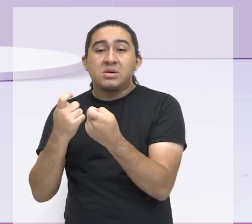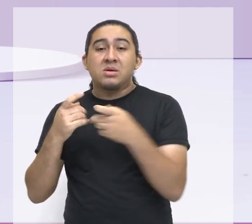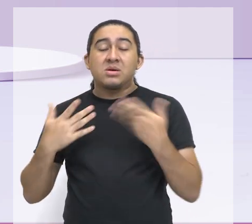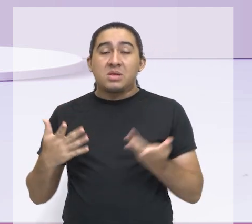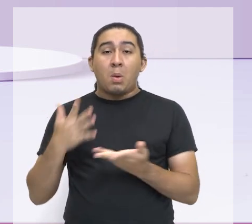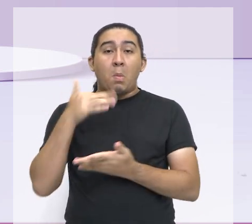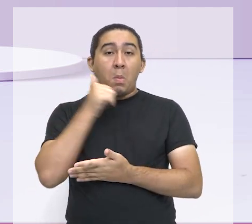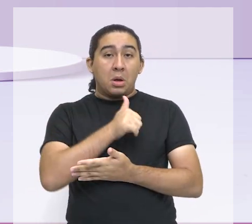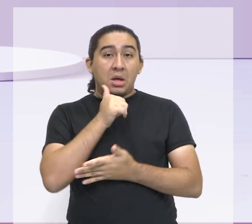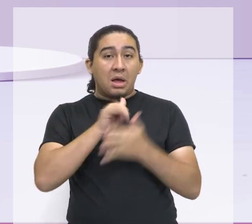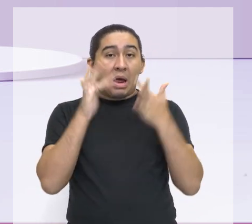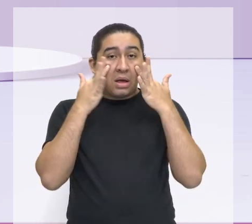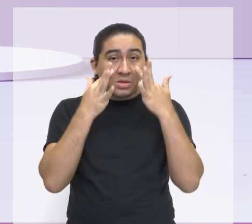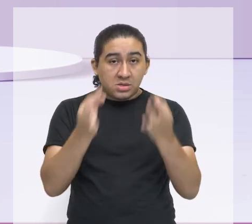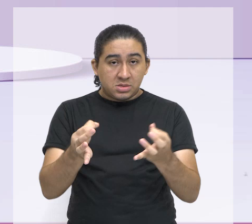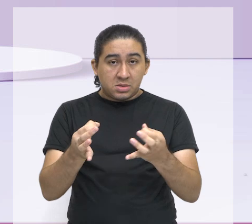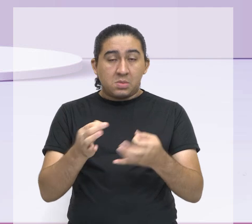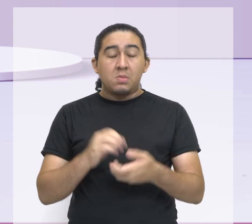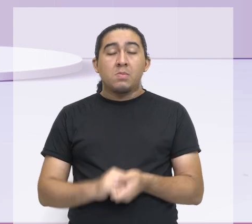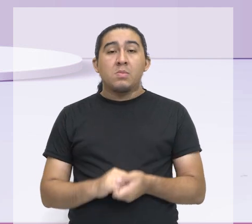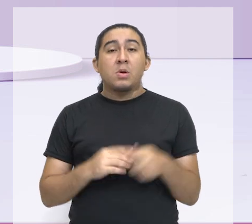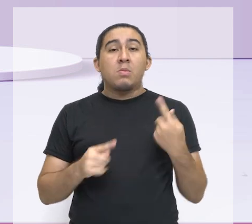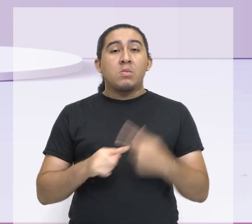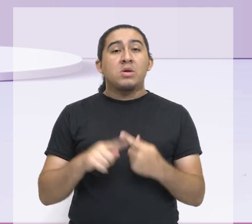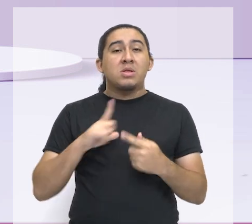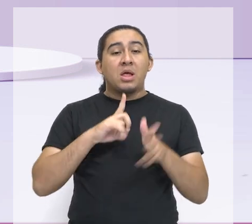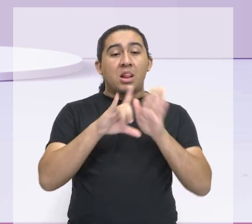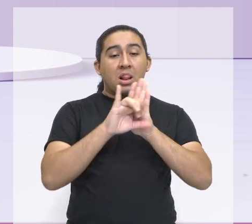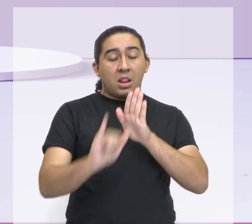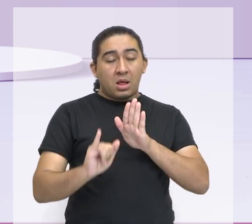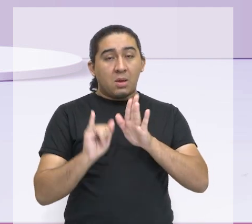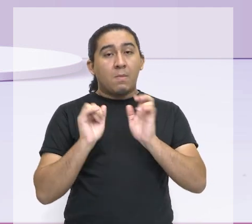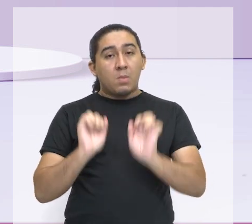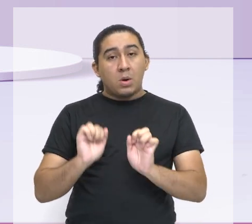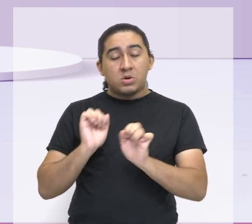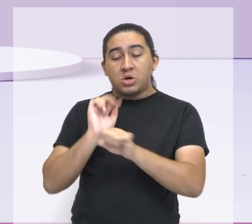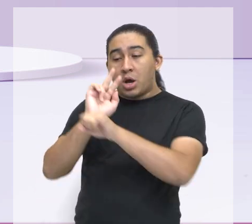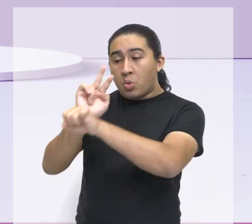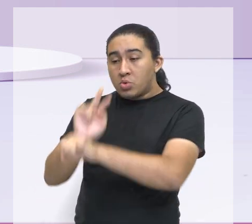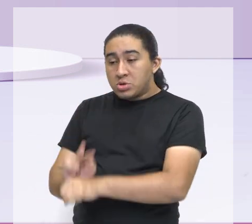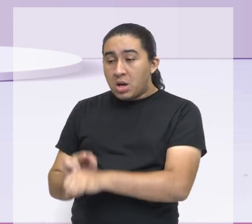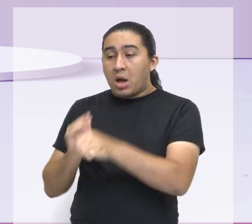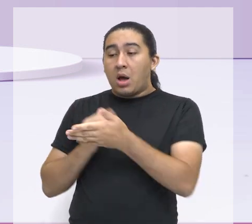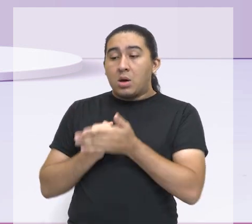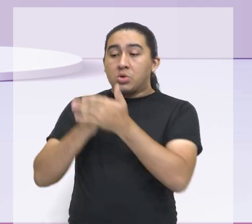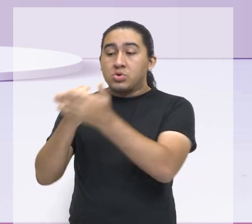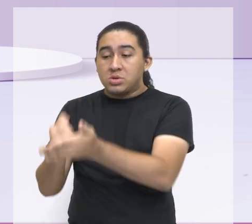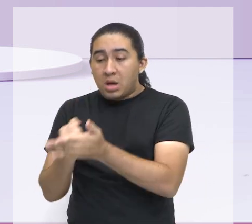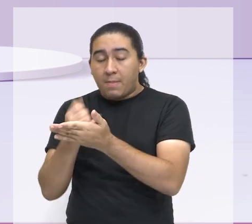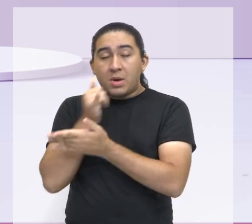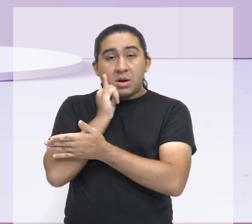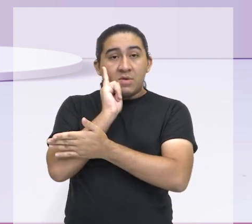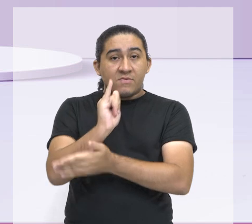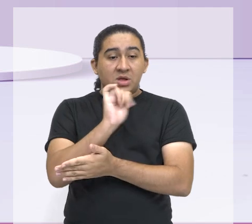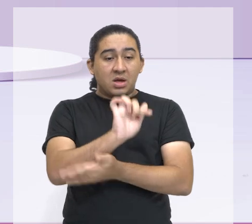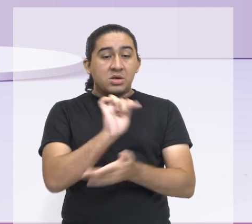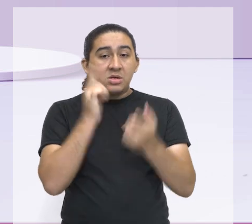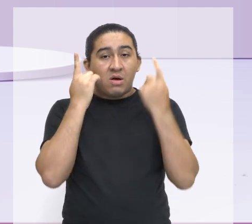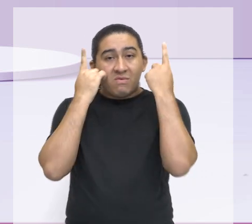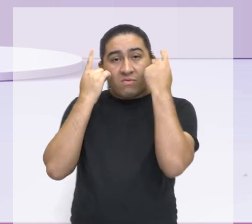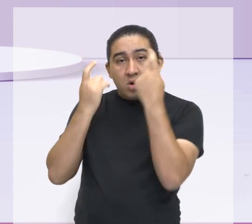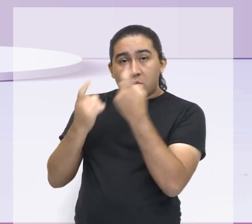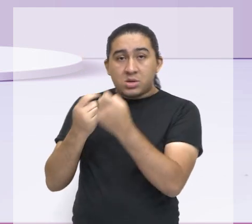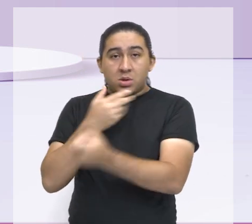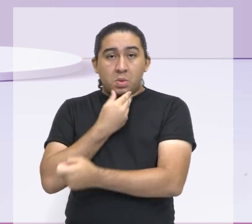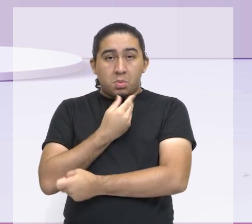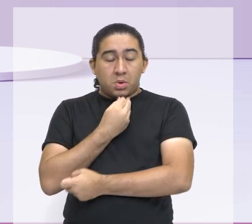fiquem atentas, porque existem leis que amparam e lhe dão proteção contra certo tipo de comportamento masculino,